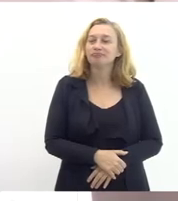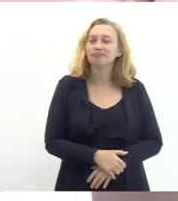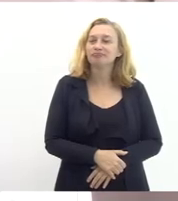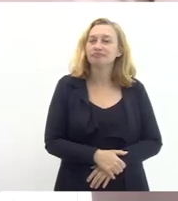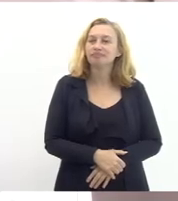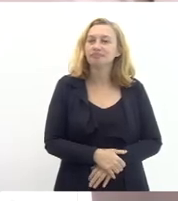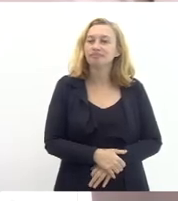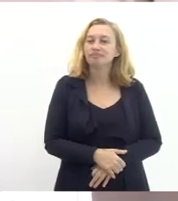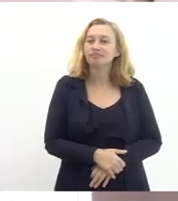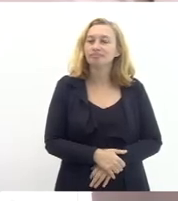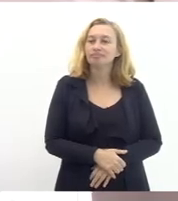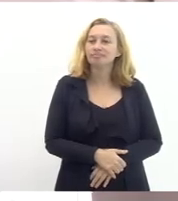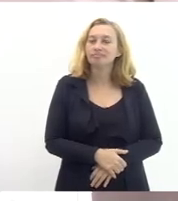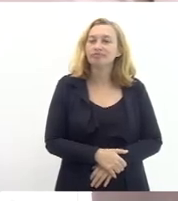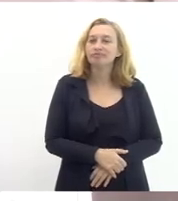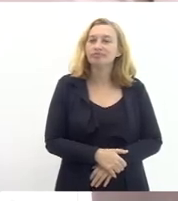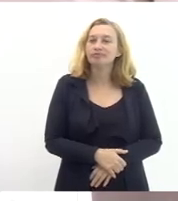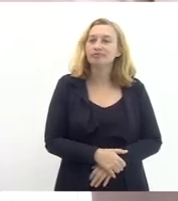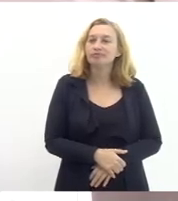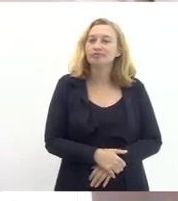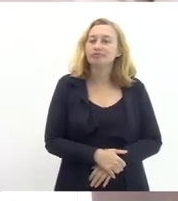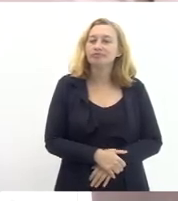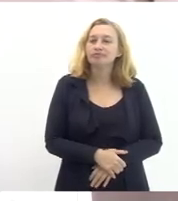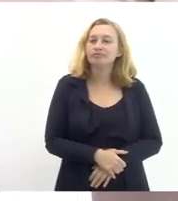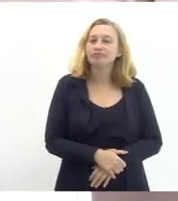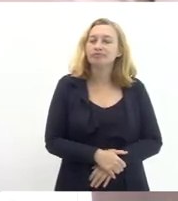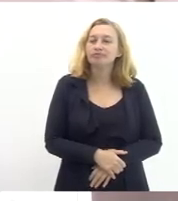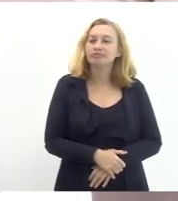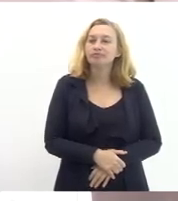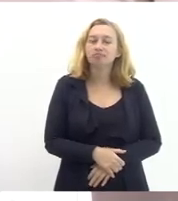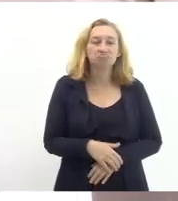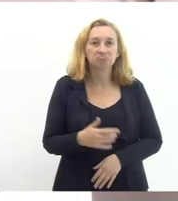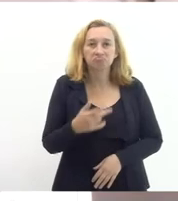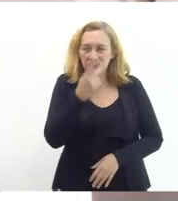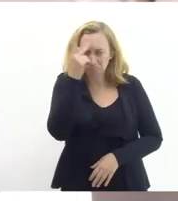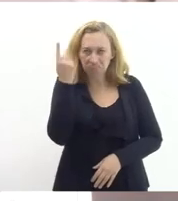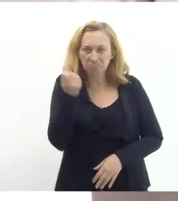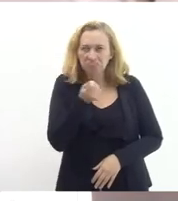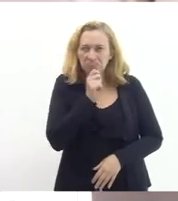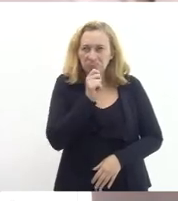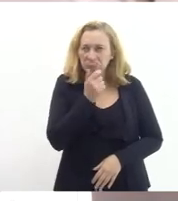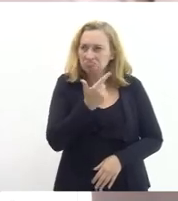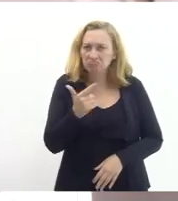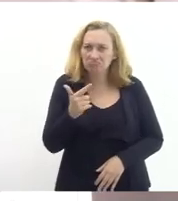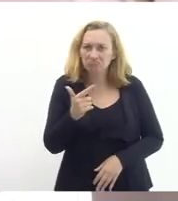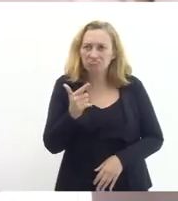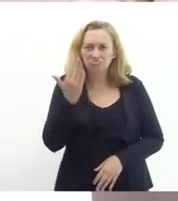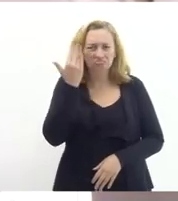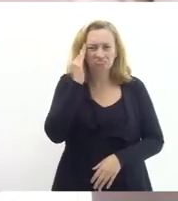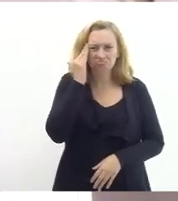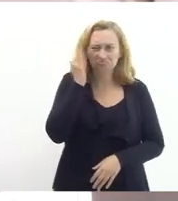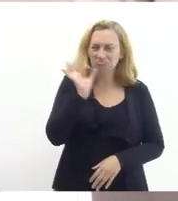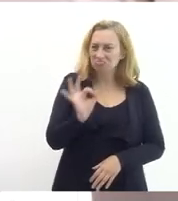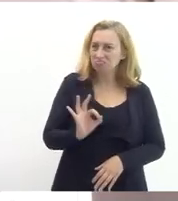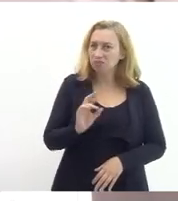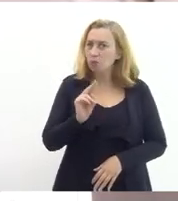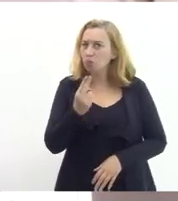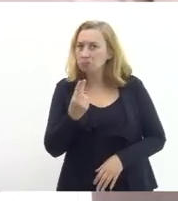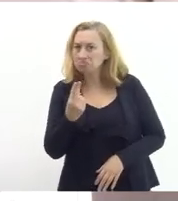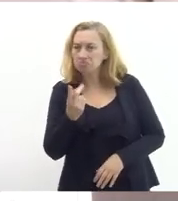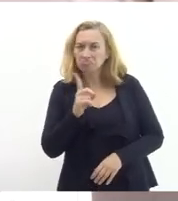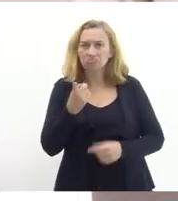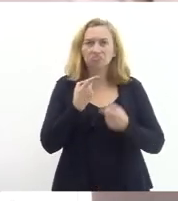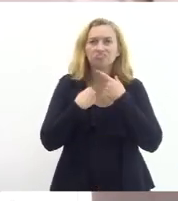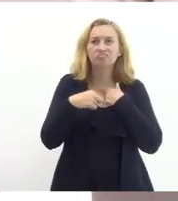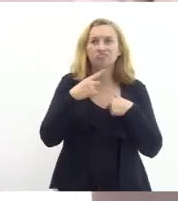dá para ver que ainda não me acostumei eu acho que não tem ninguém que que não entenda e que não deseje que as